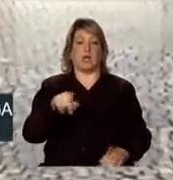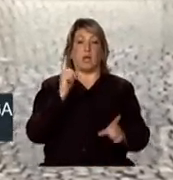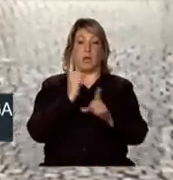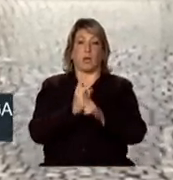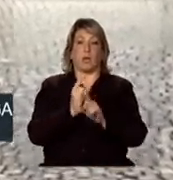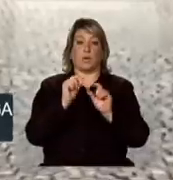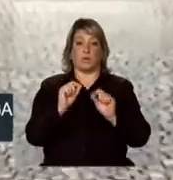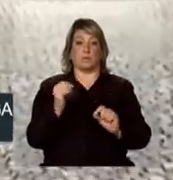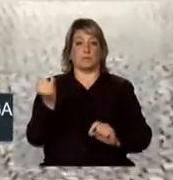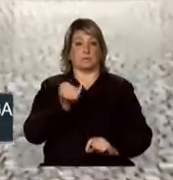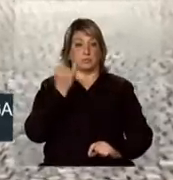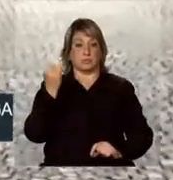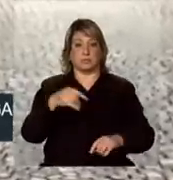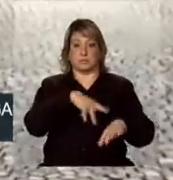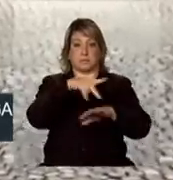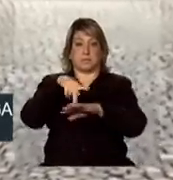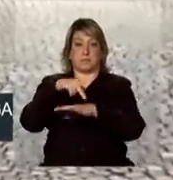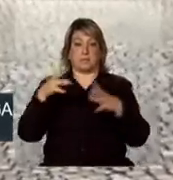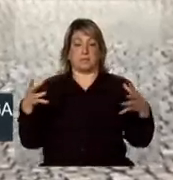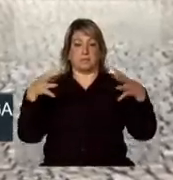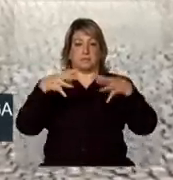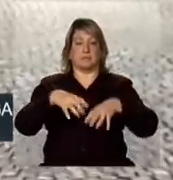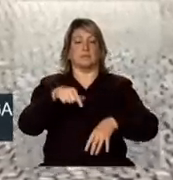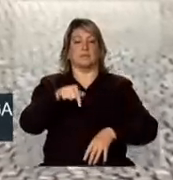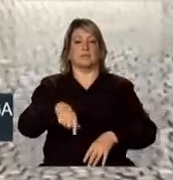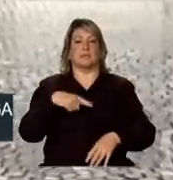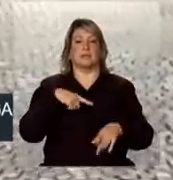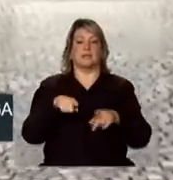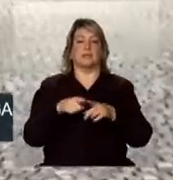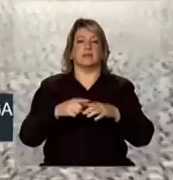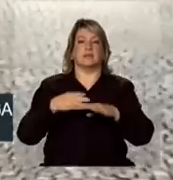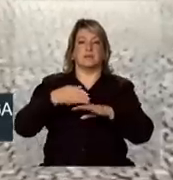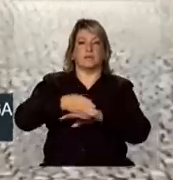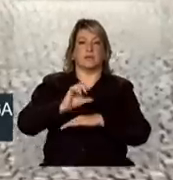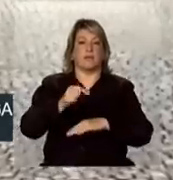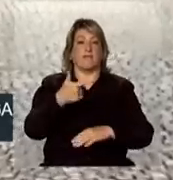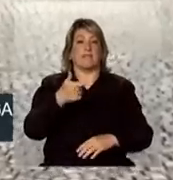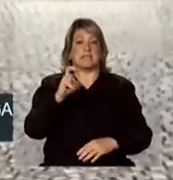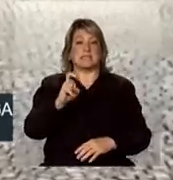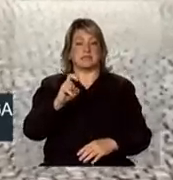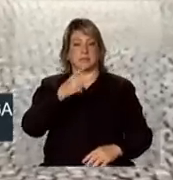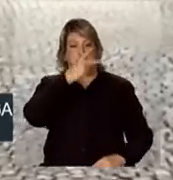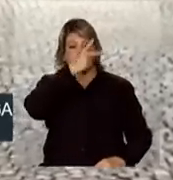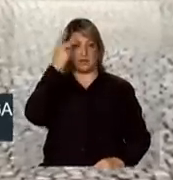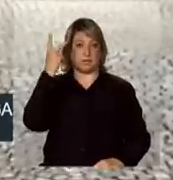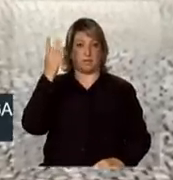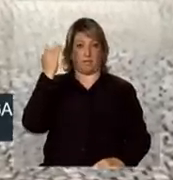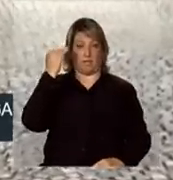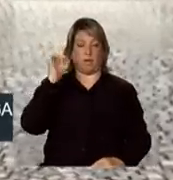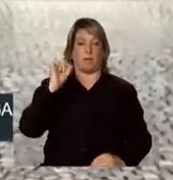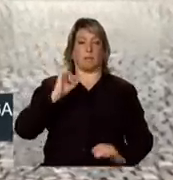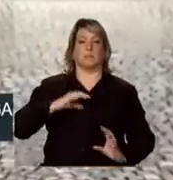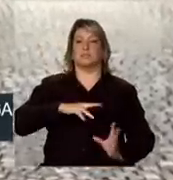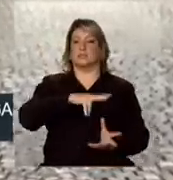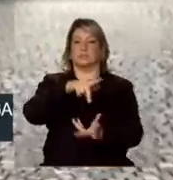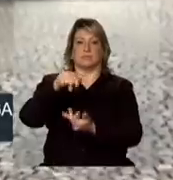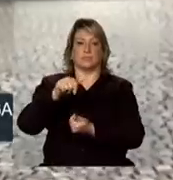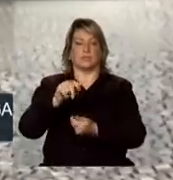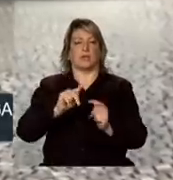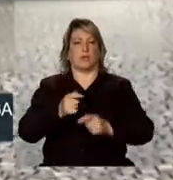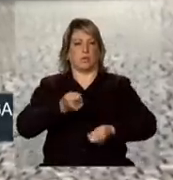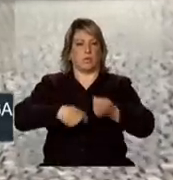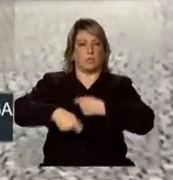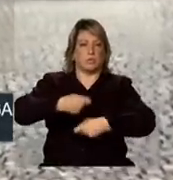internacional vai contar também com a participação de 25 personalidades internacionais, economistas,